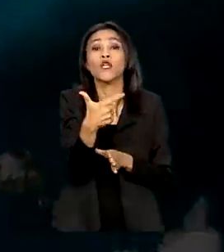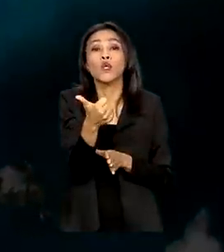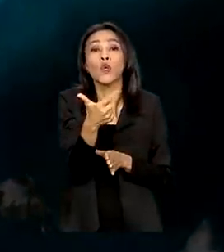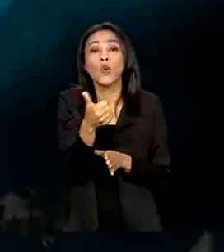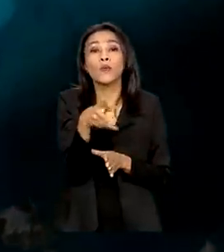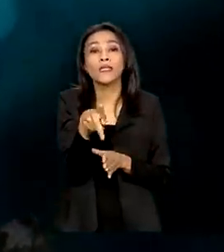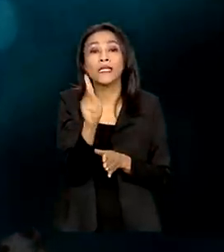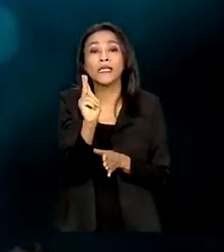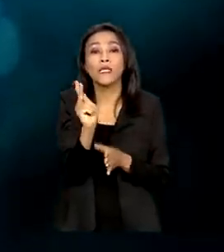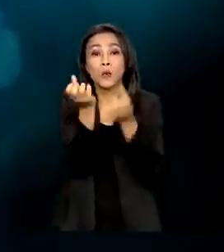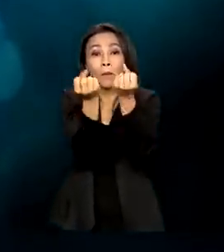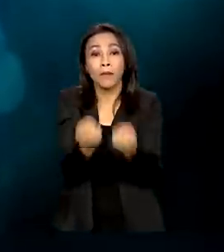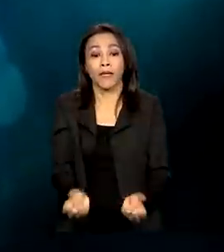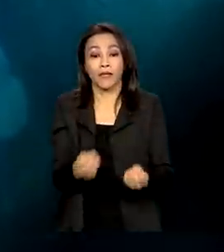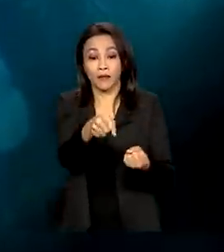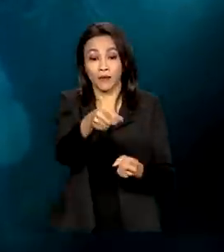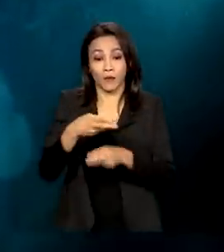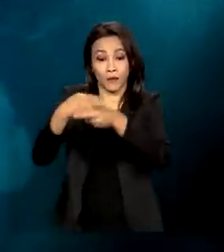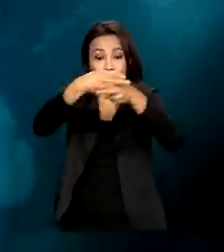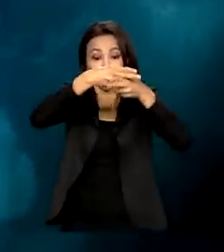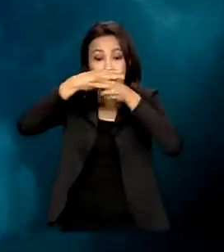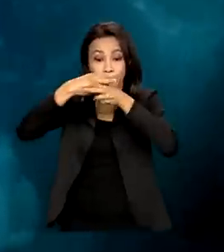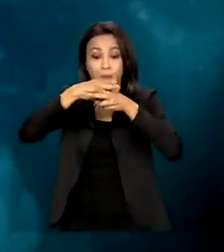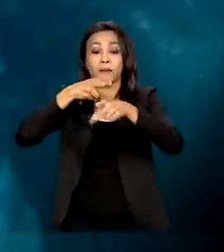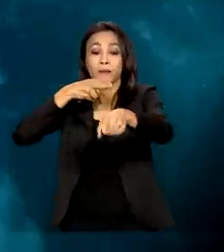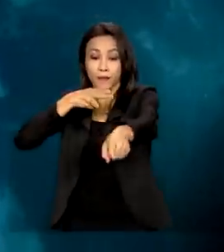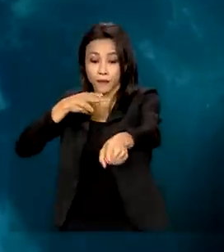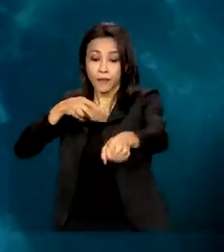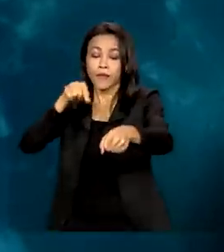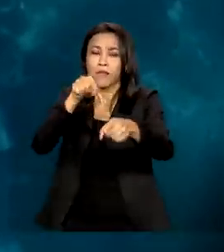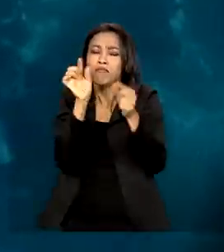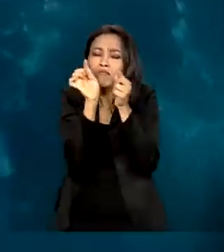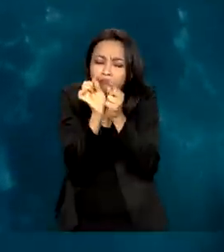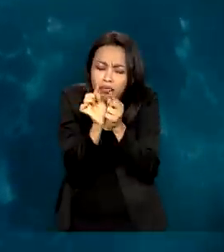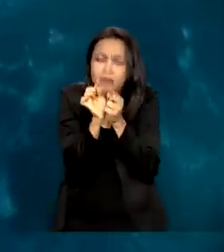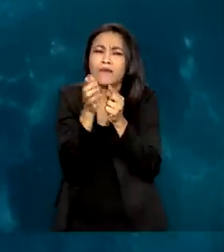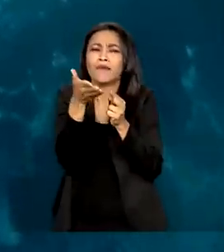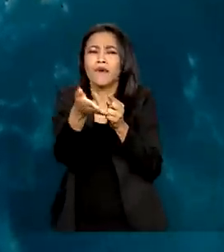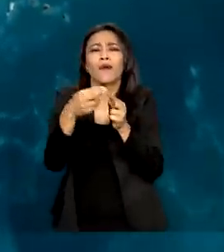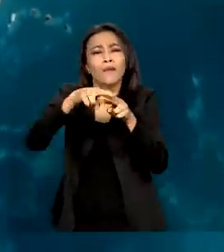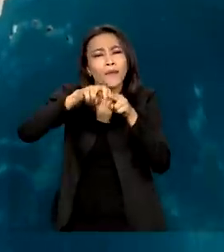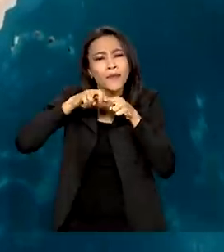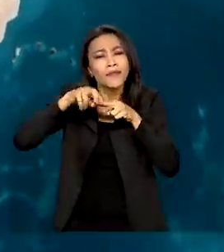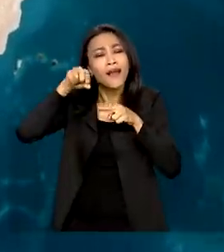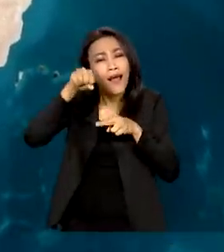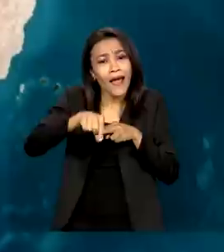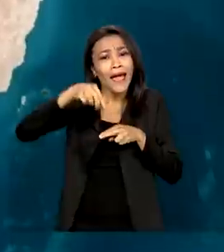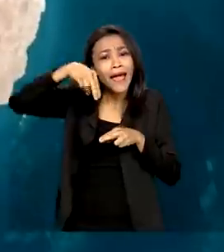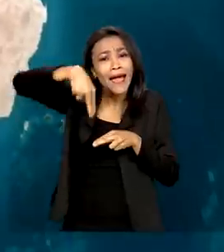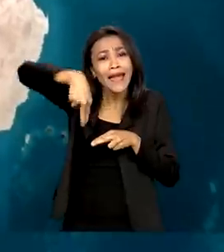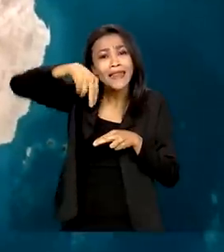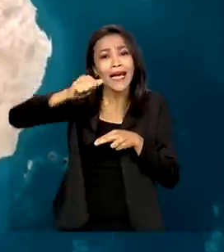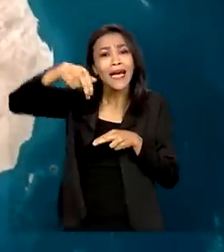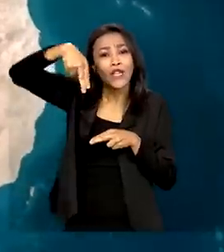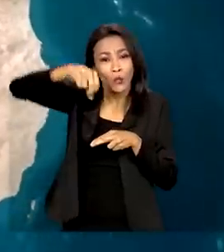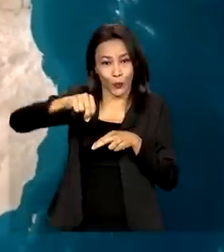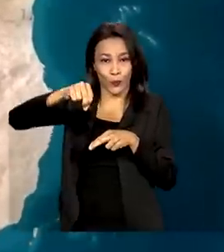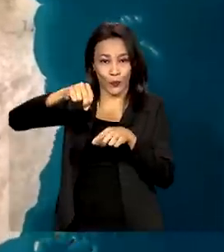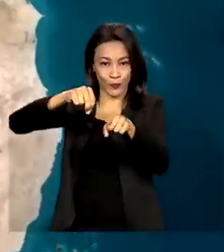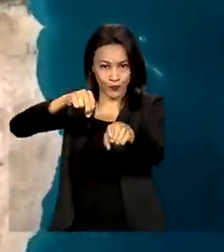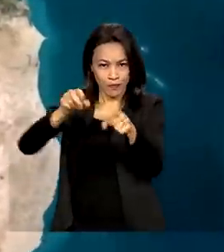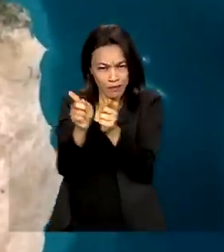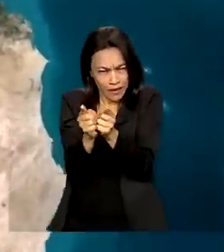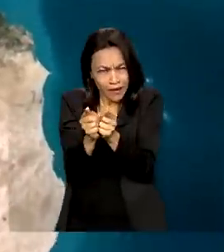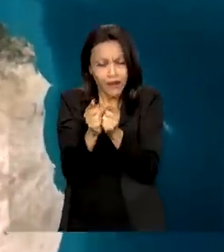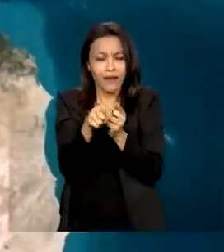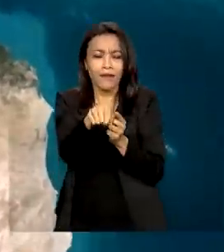parte da categoria de satélites artificiais minúsculos, por isso é chamado de nanosatélite. É mais ou